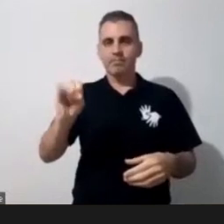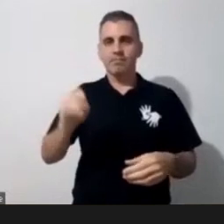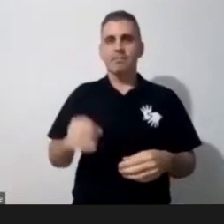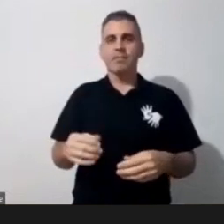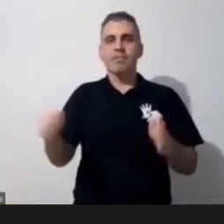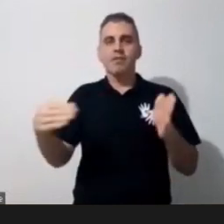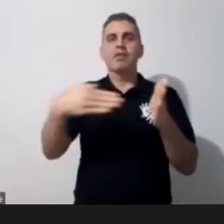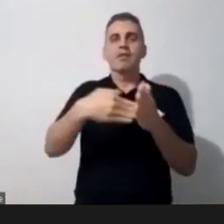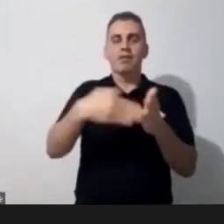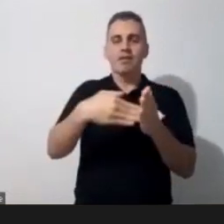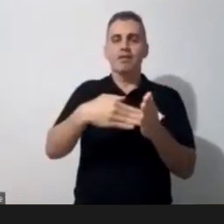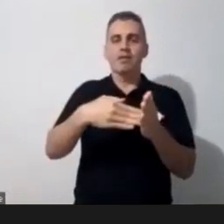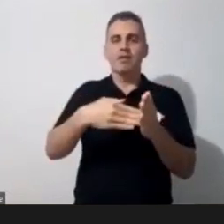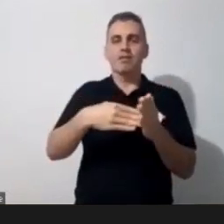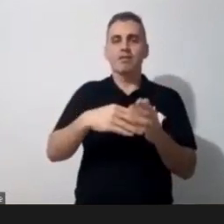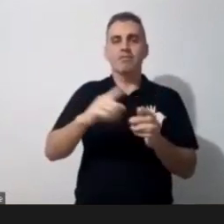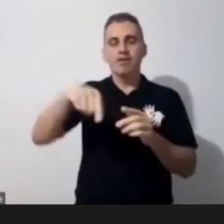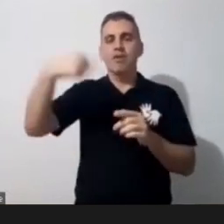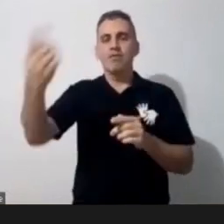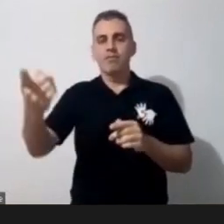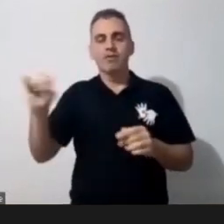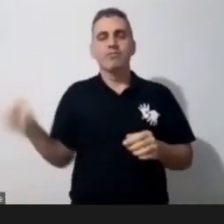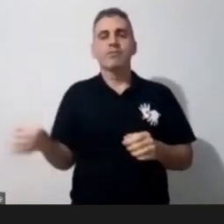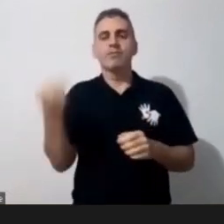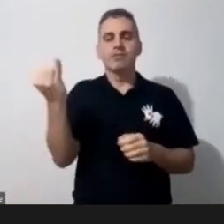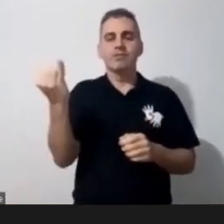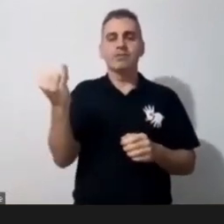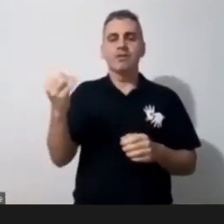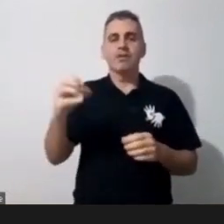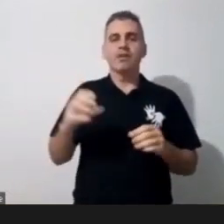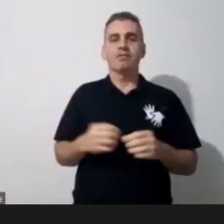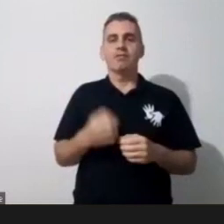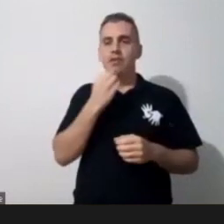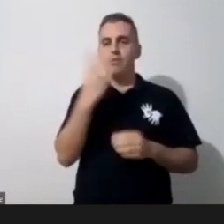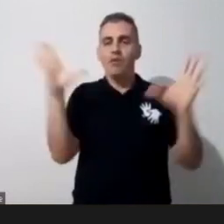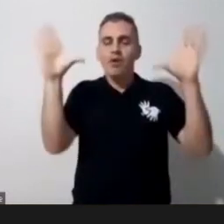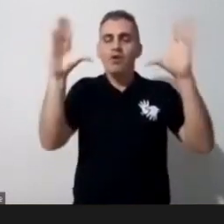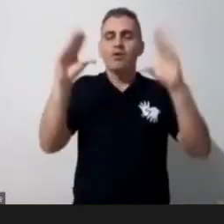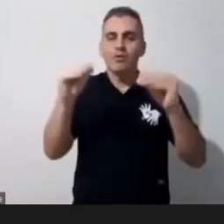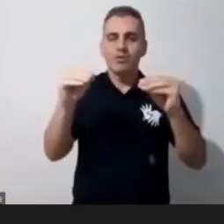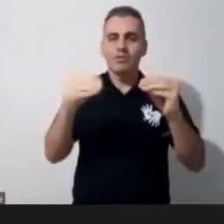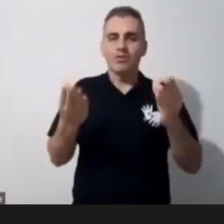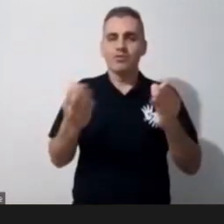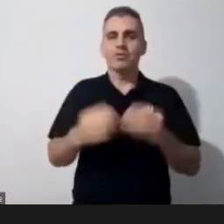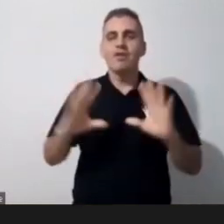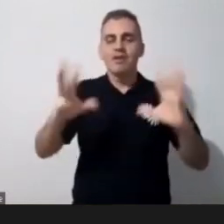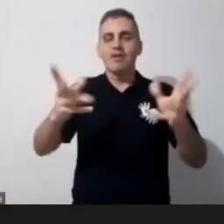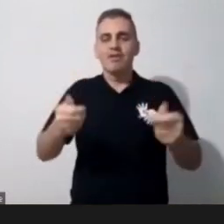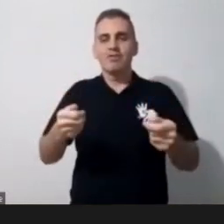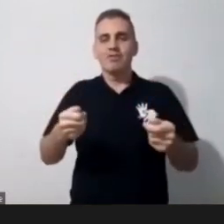obrigada e boa noite a todos que também tiveram acompanhando essa nossa live.